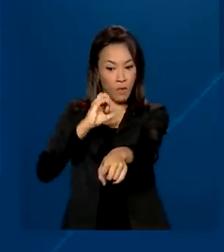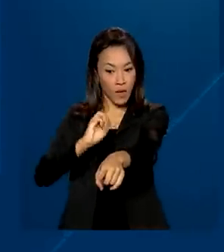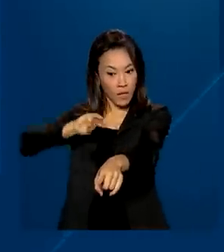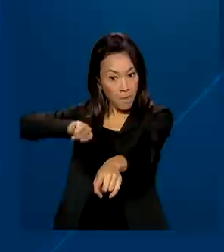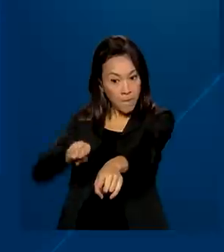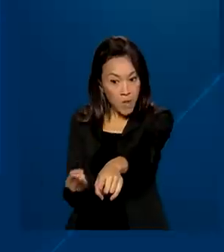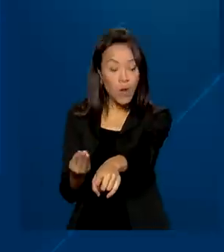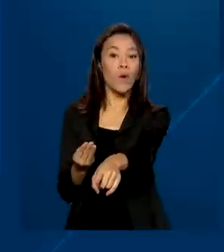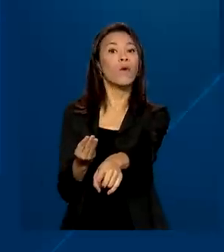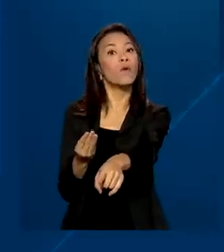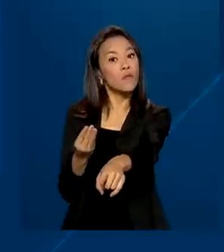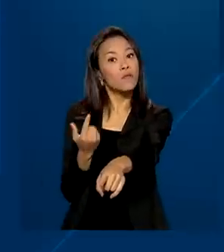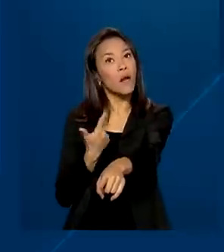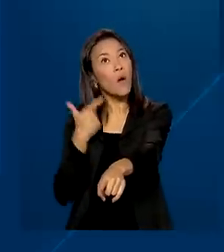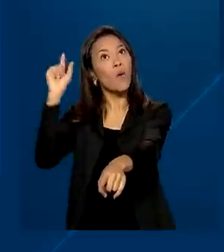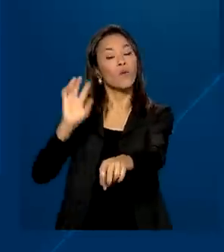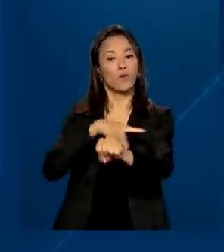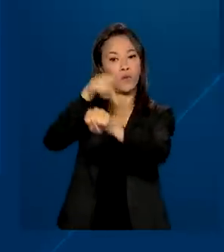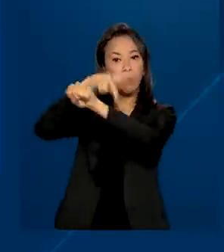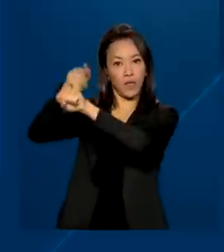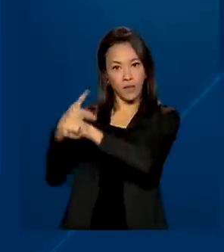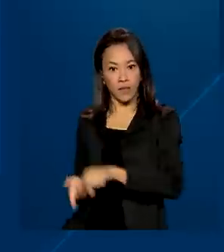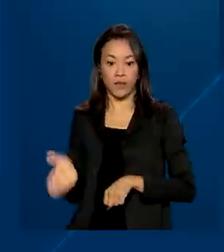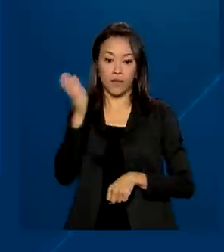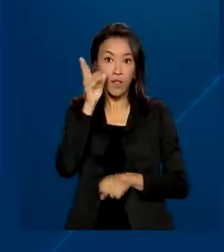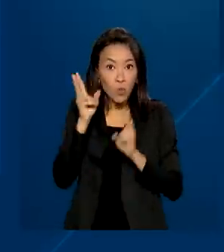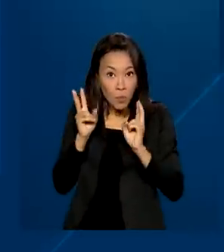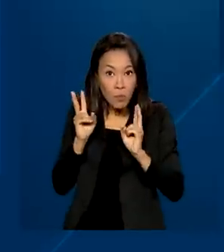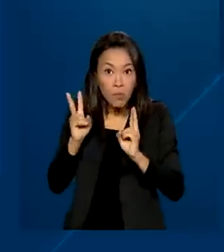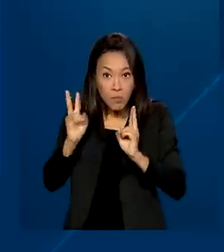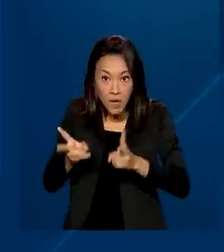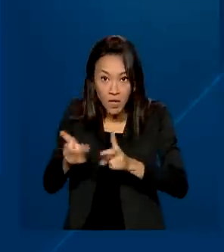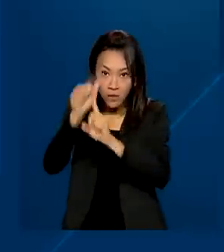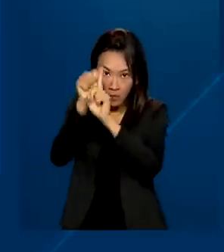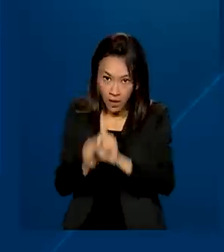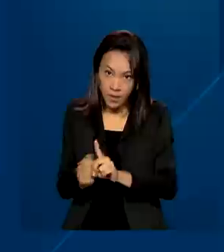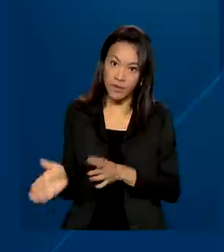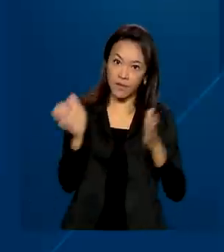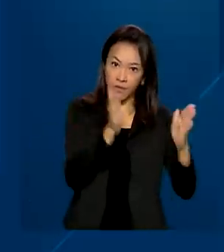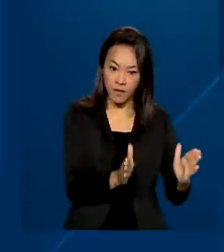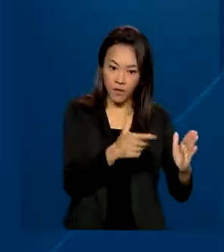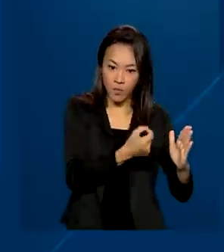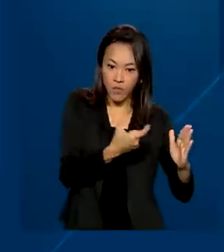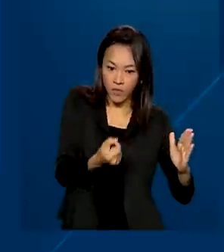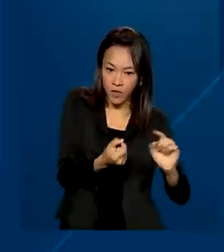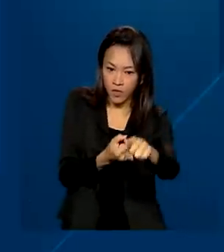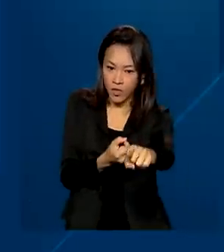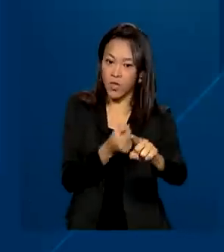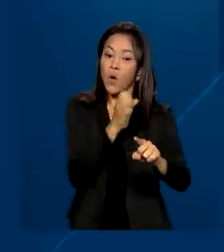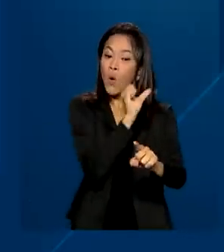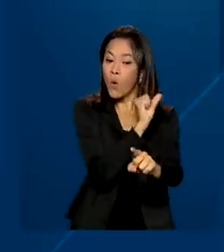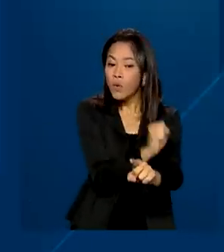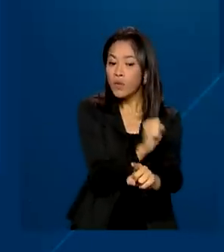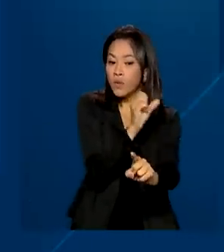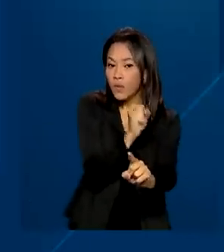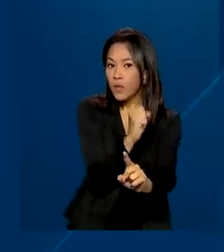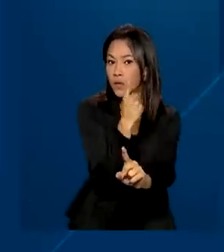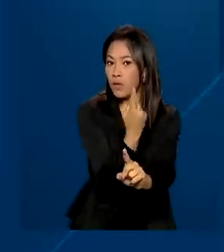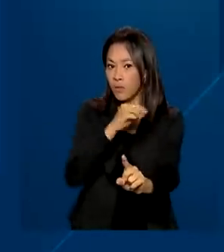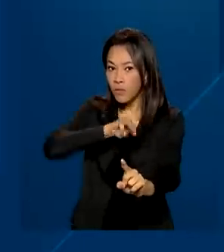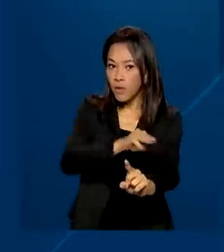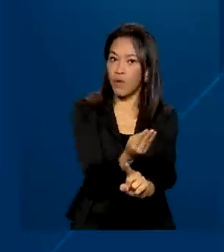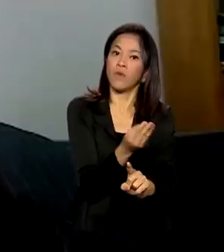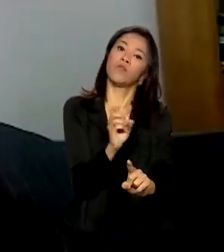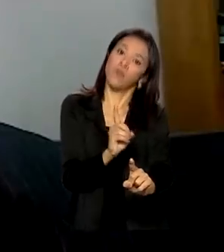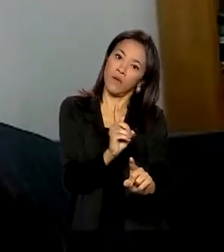em viagens a outros países, enquanto no mesmo mês de 2020 foram gastos 881 milhões de